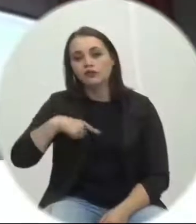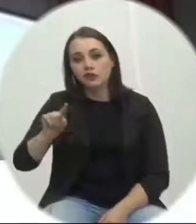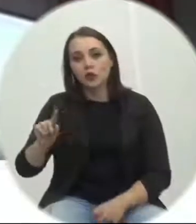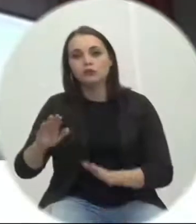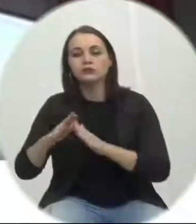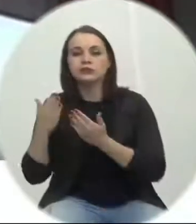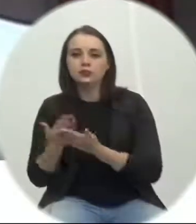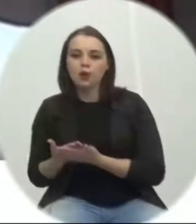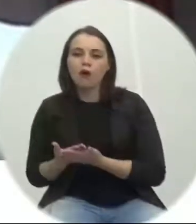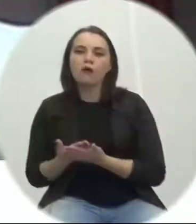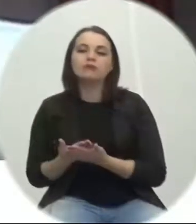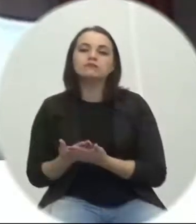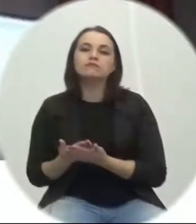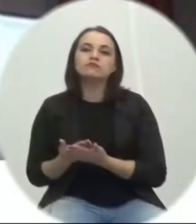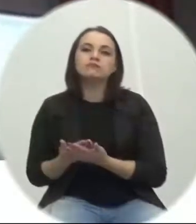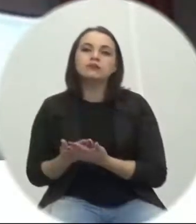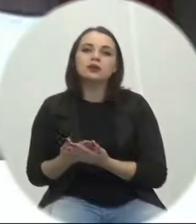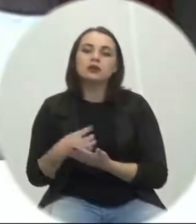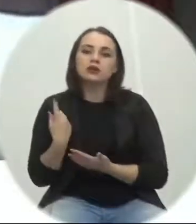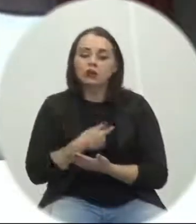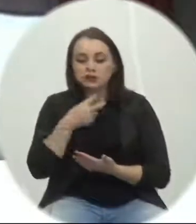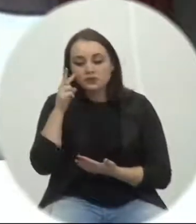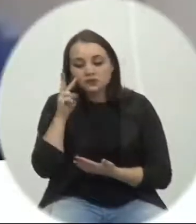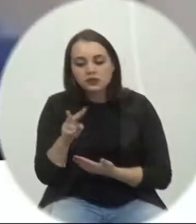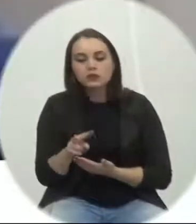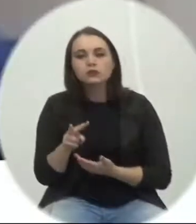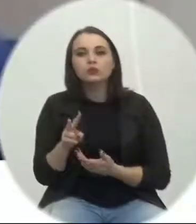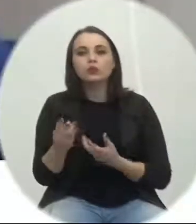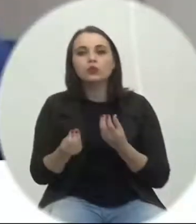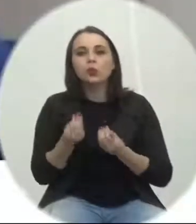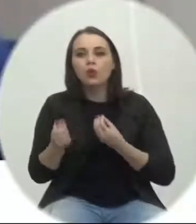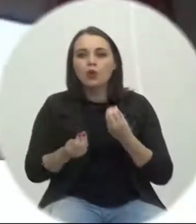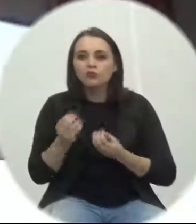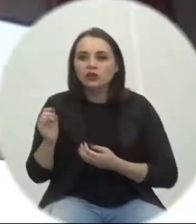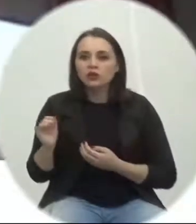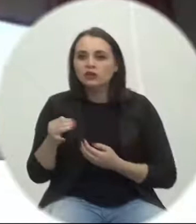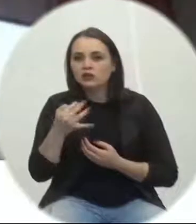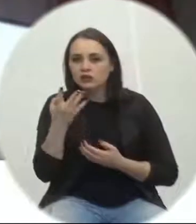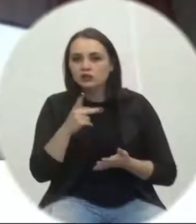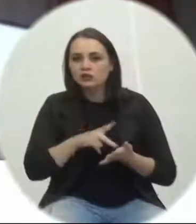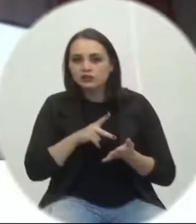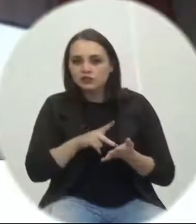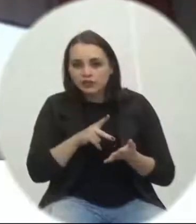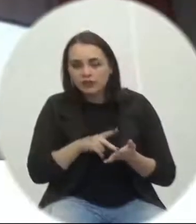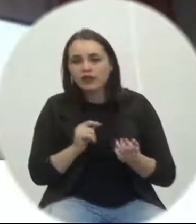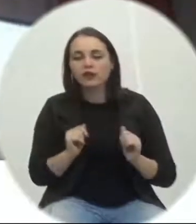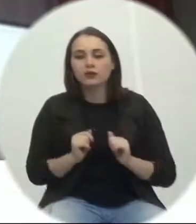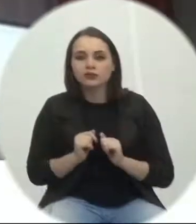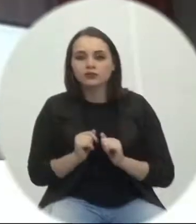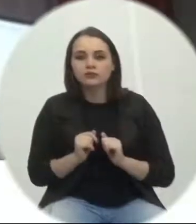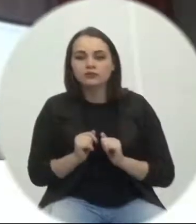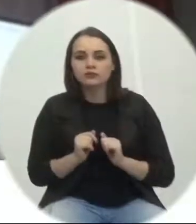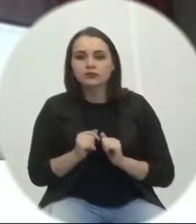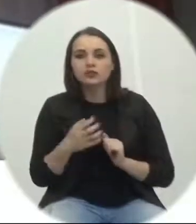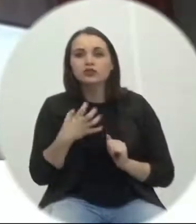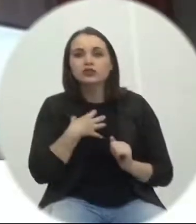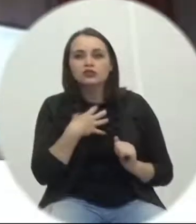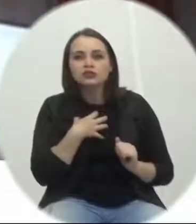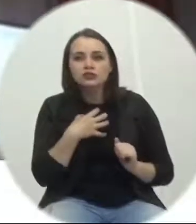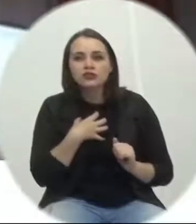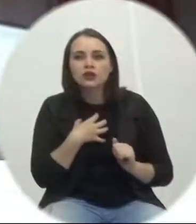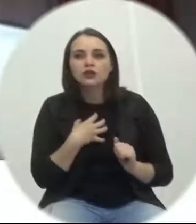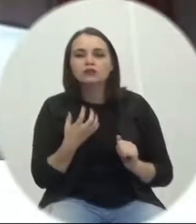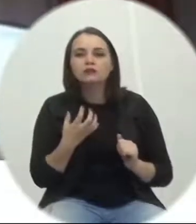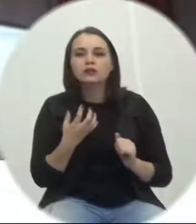acompanhamos as escolas municipais, a real situação, de que forma estão sendo